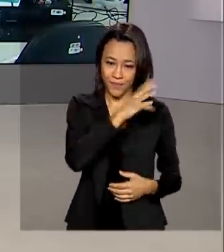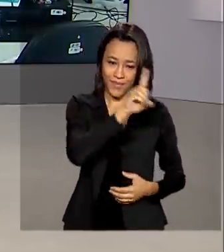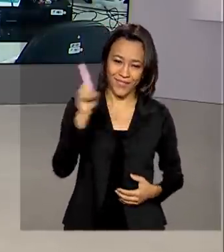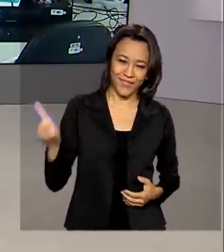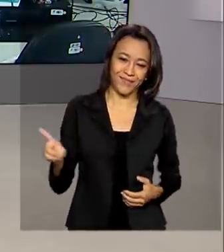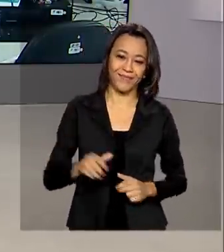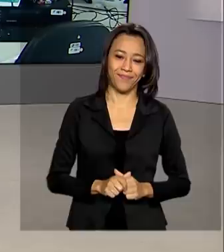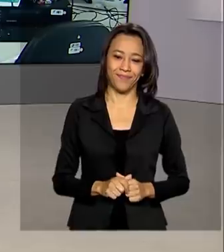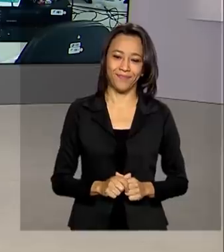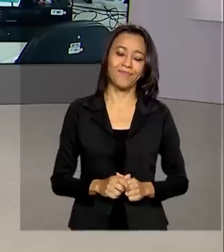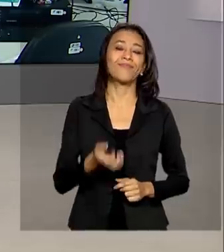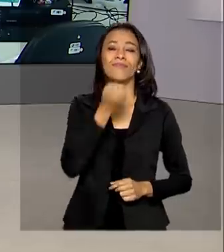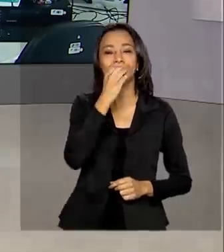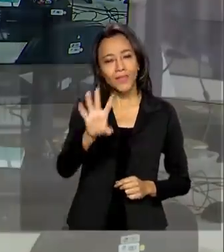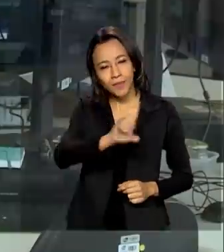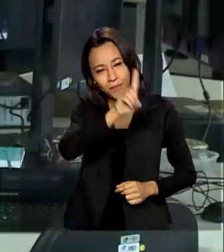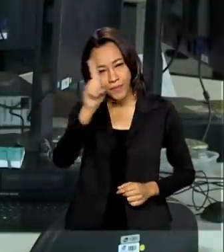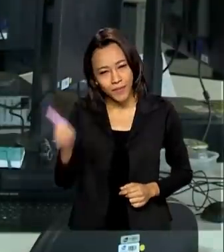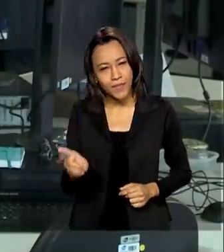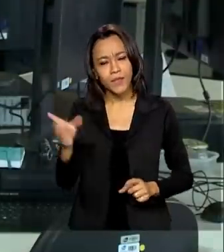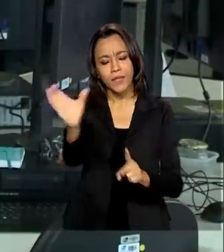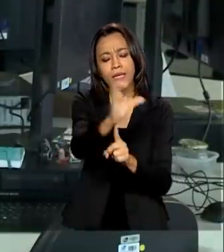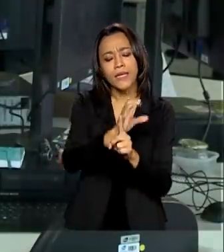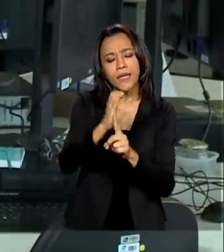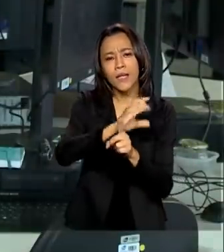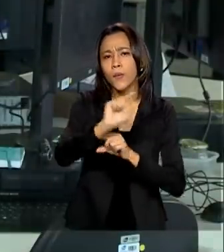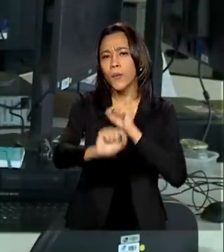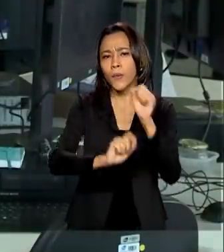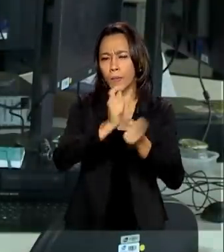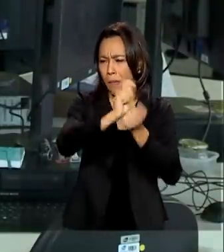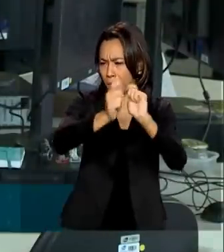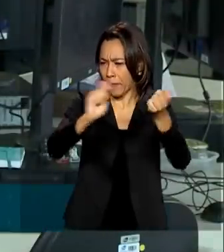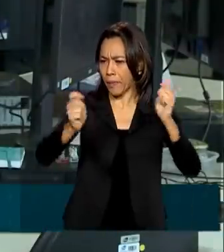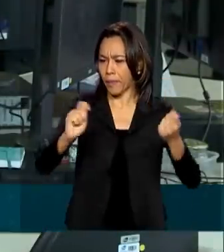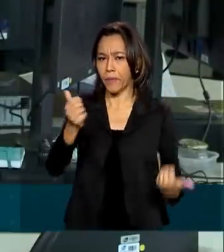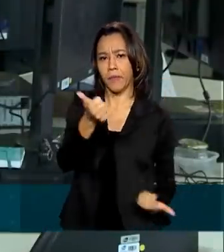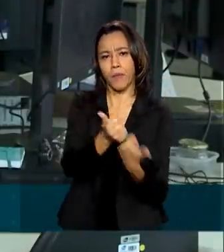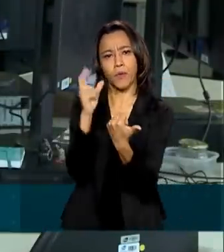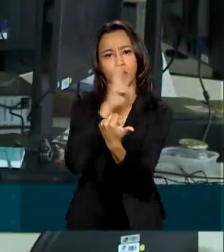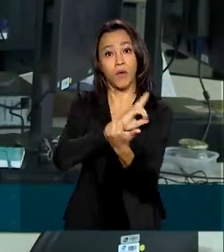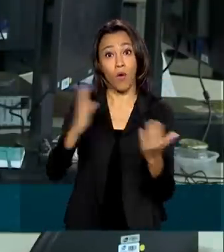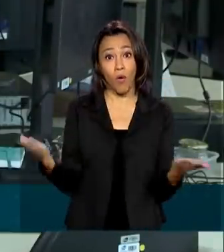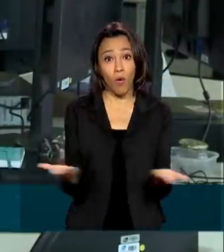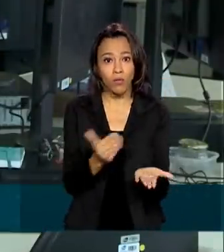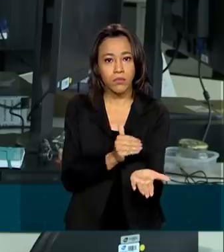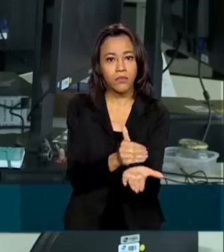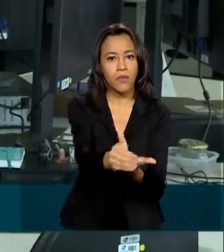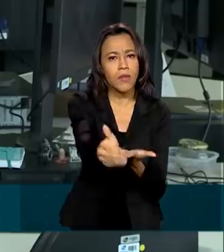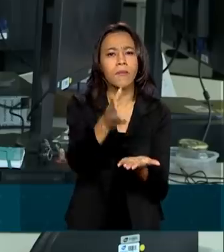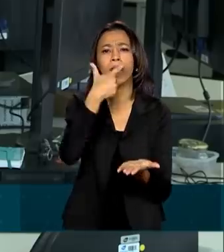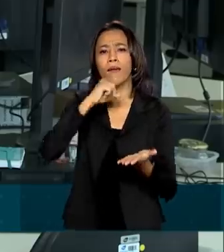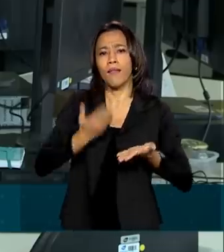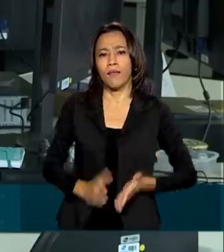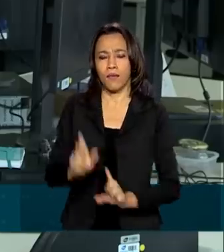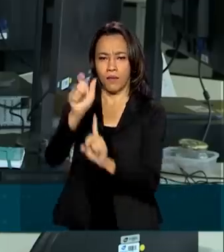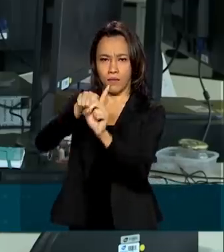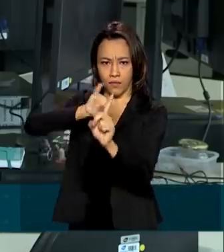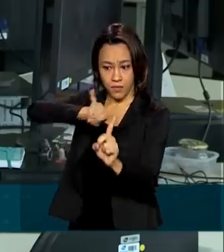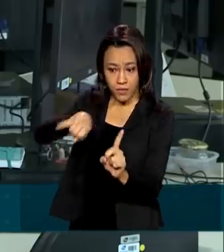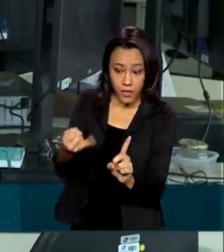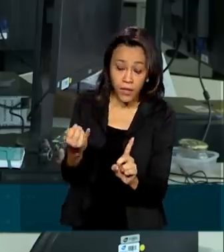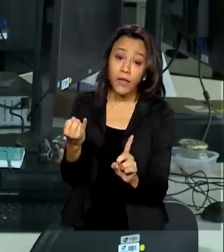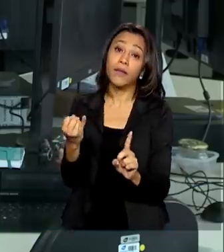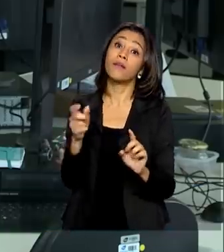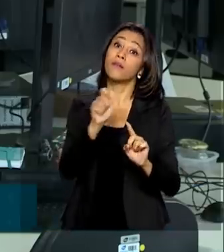Bom dia, Renata. O calendário de pagamentos do auxílio emergencial começa hoje para os nascidos entre janeiro